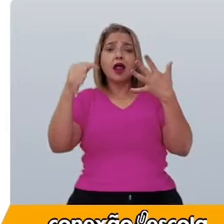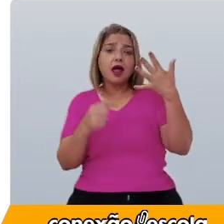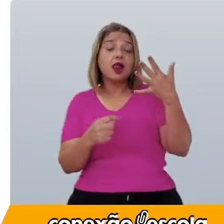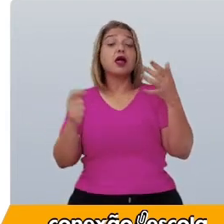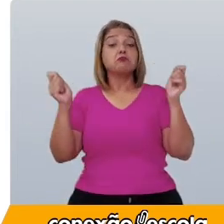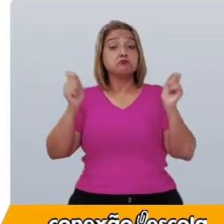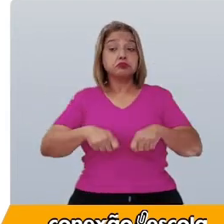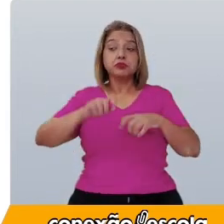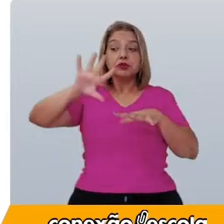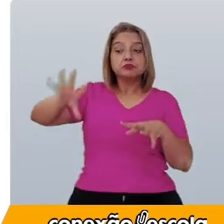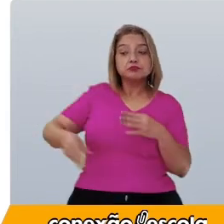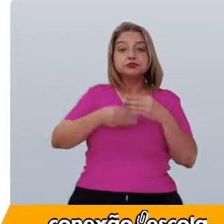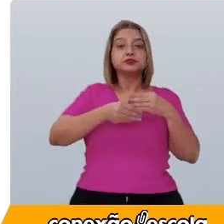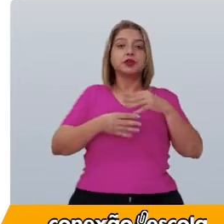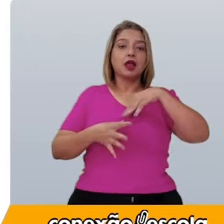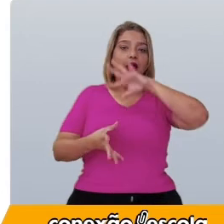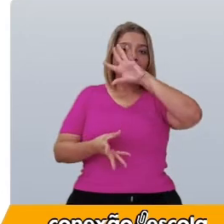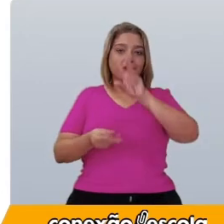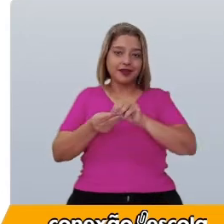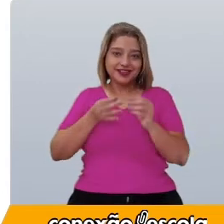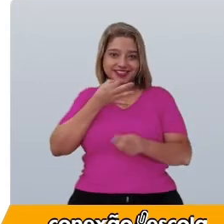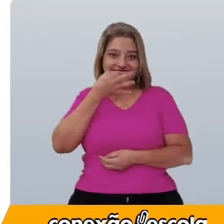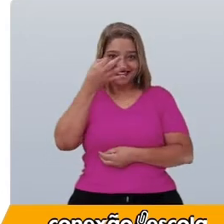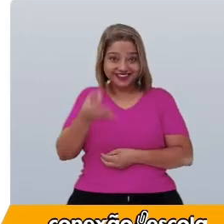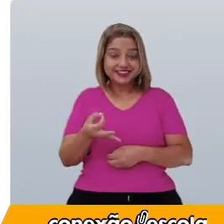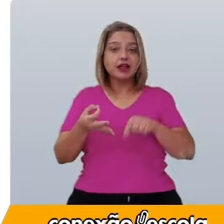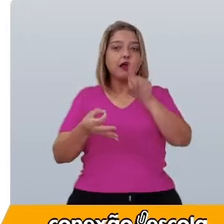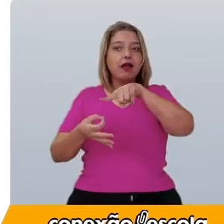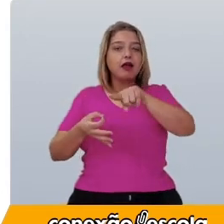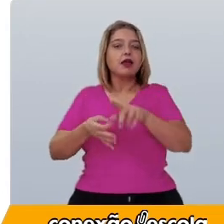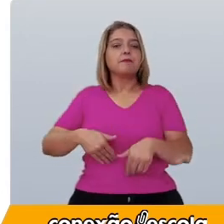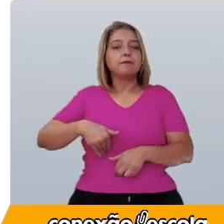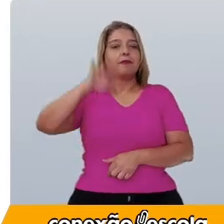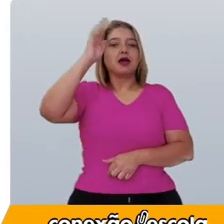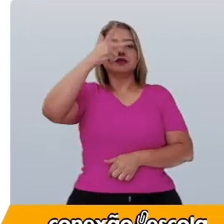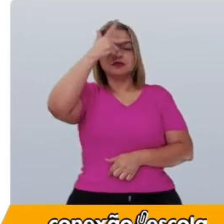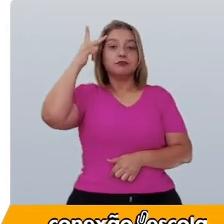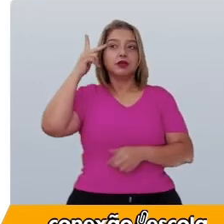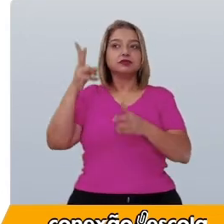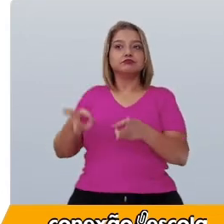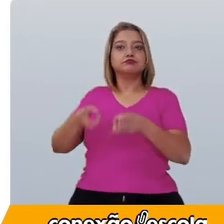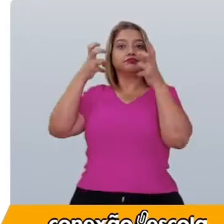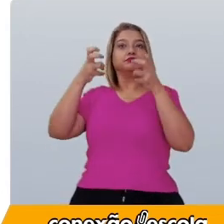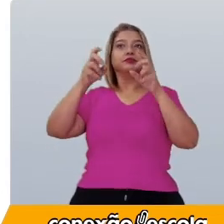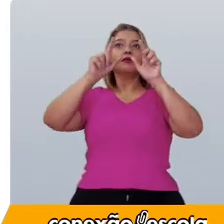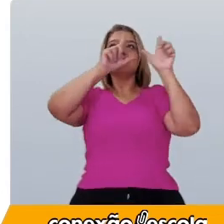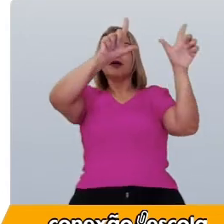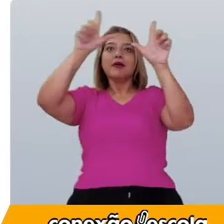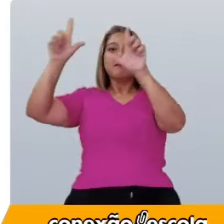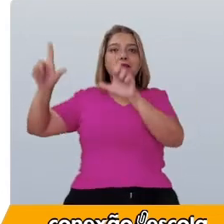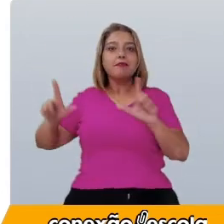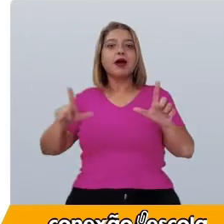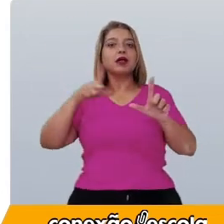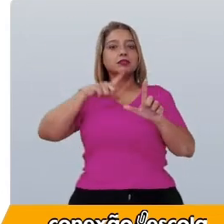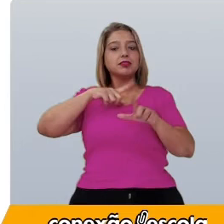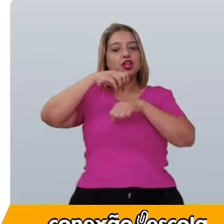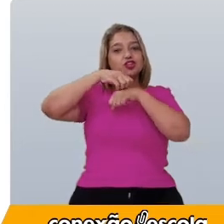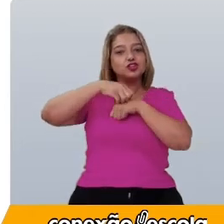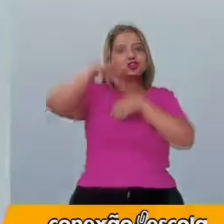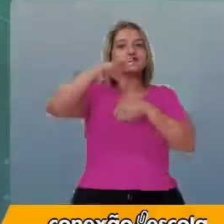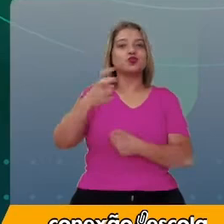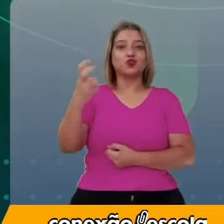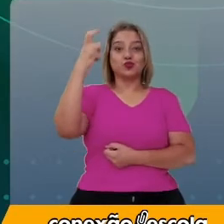adicionados à resenha, para chamar mais atenção no mural de dicas culturais.